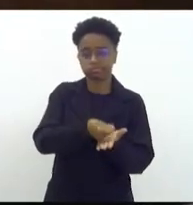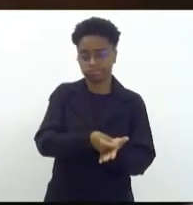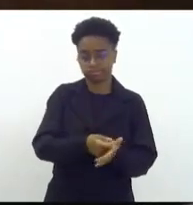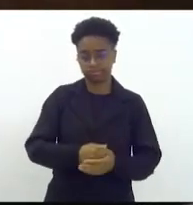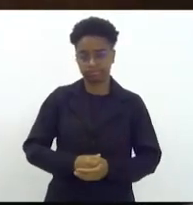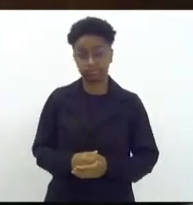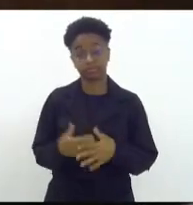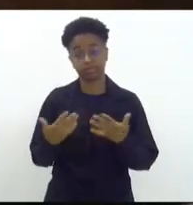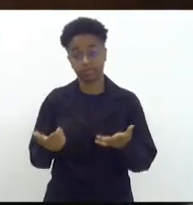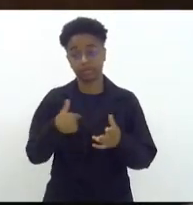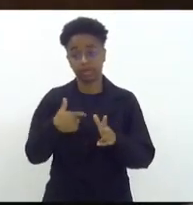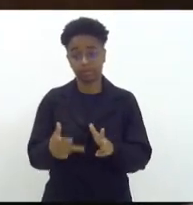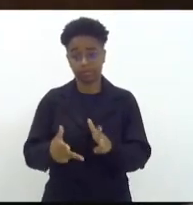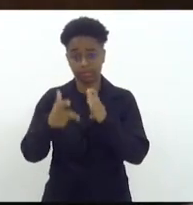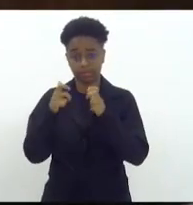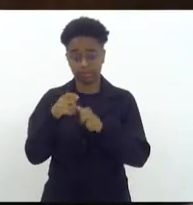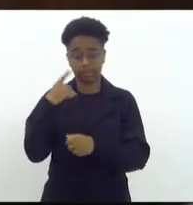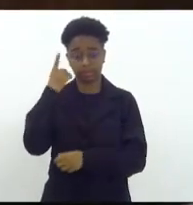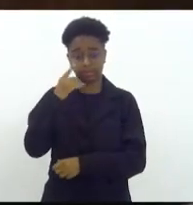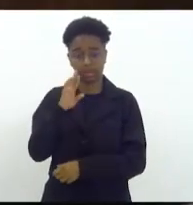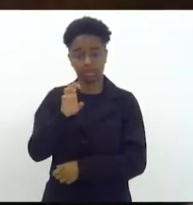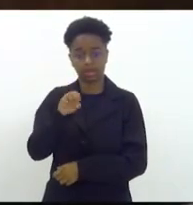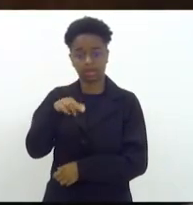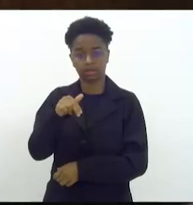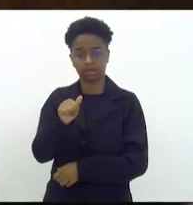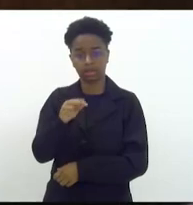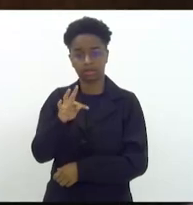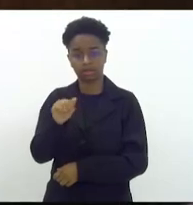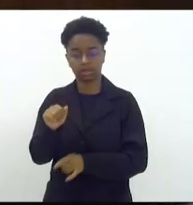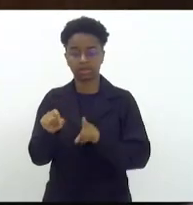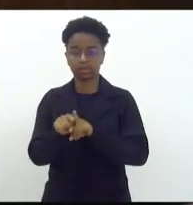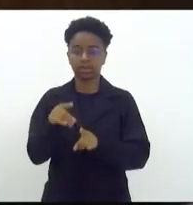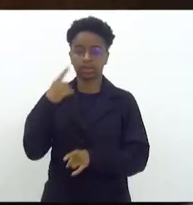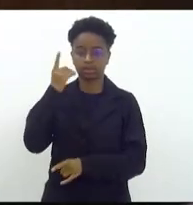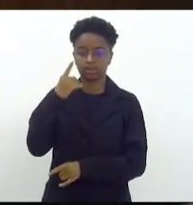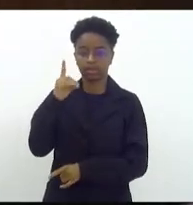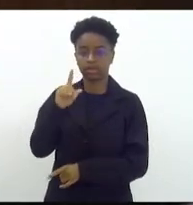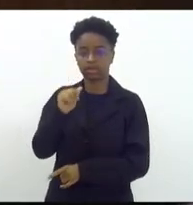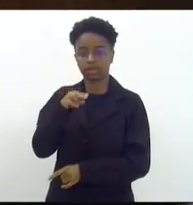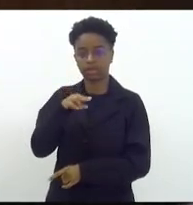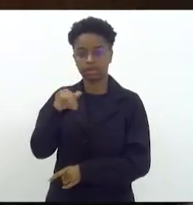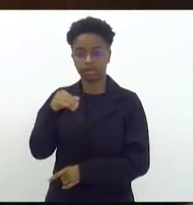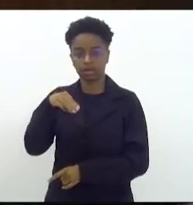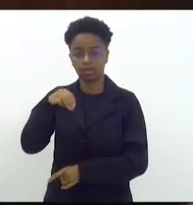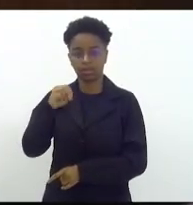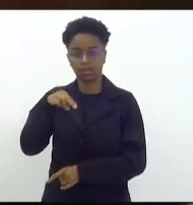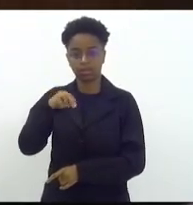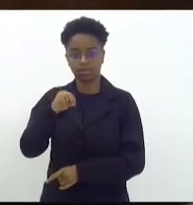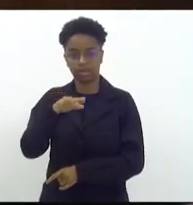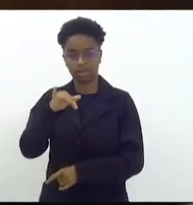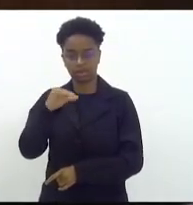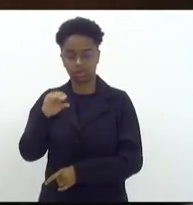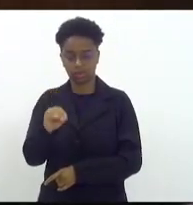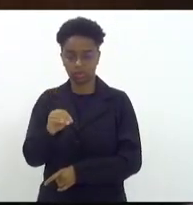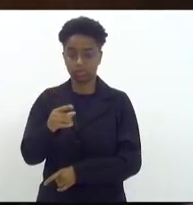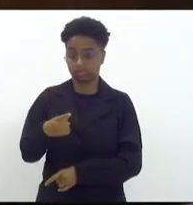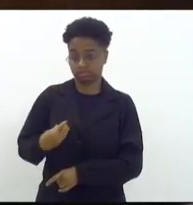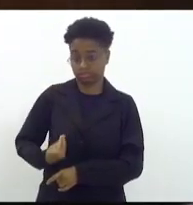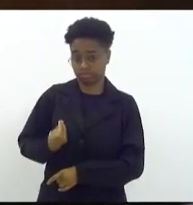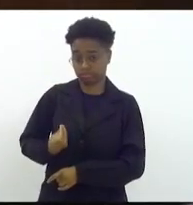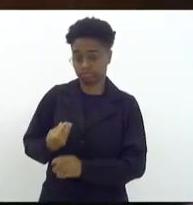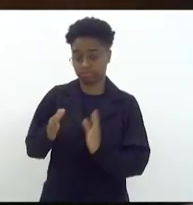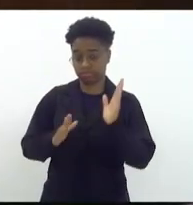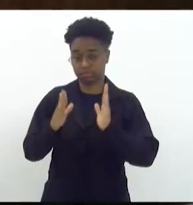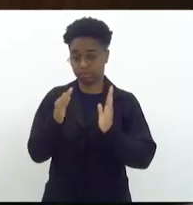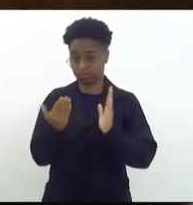E aí estou vendo aqui a deputada Renata Souza, a deputada Dani Monteiro, que estavam aqui na legislatura